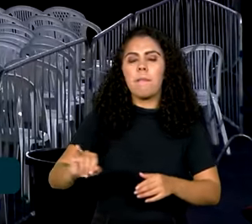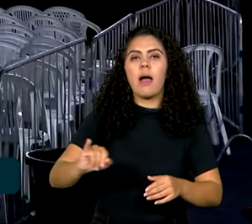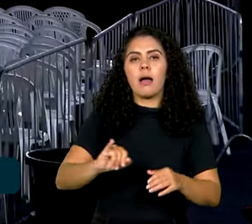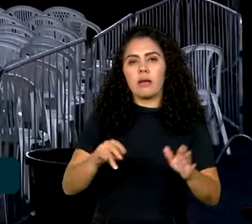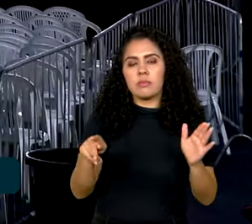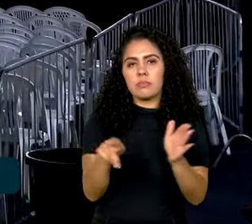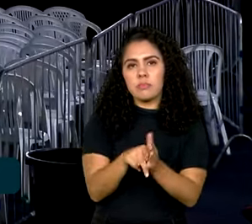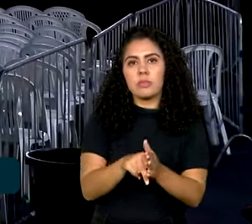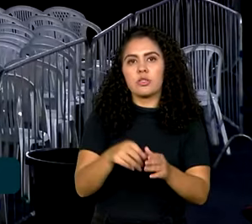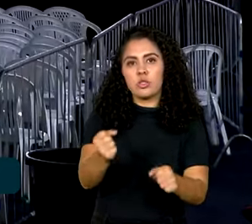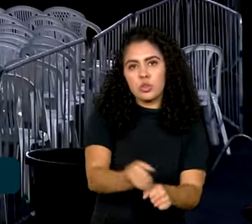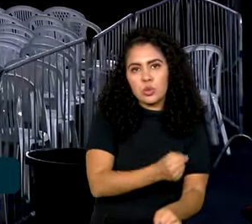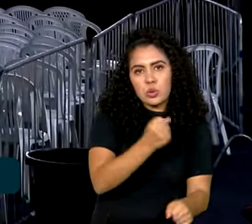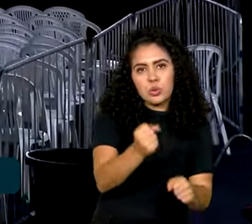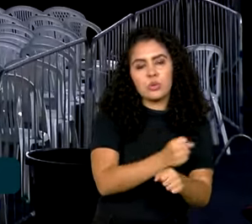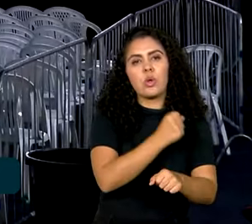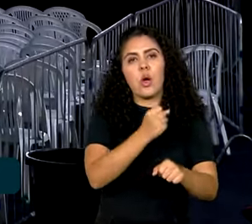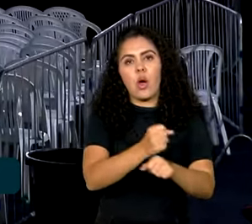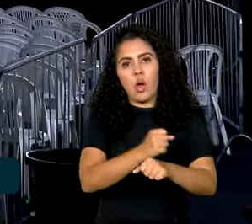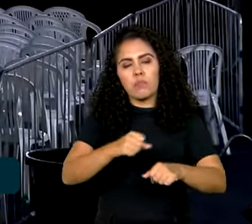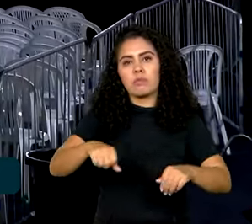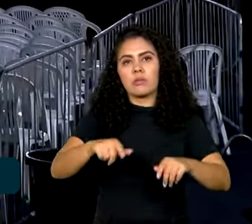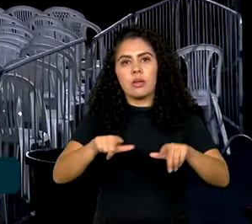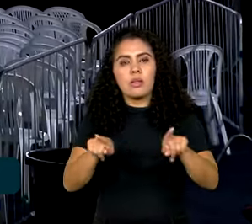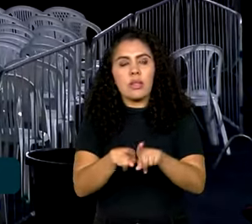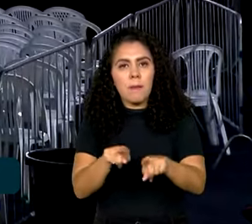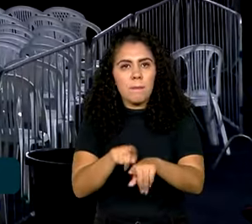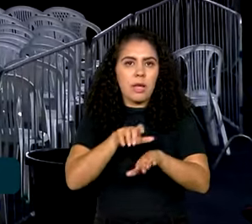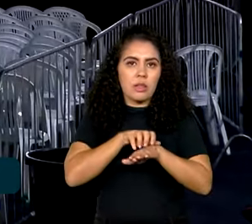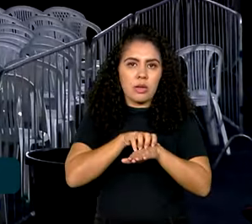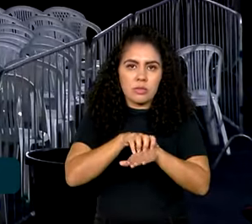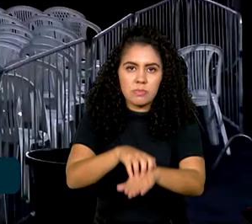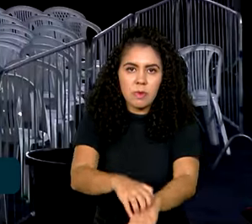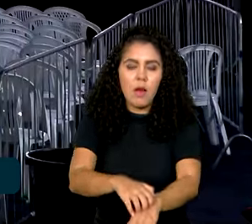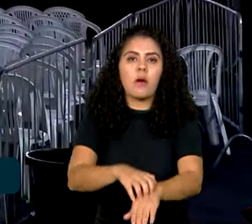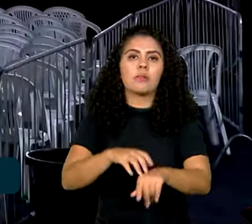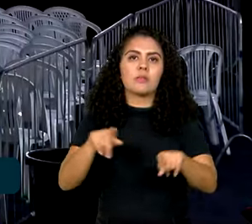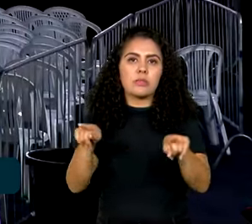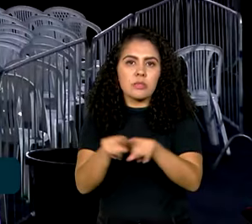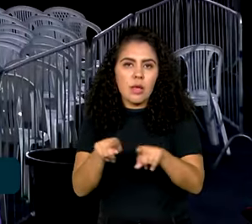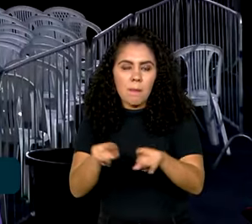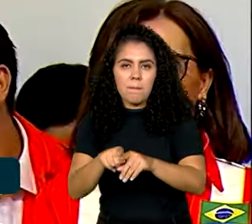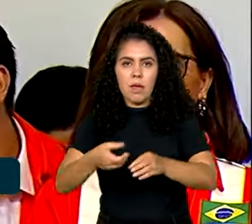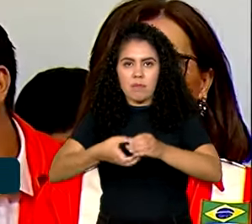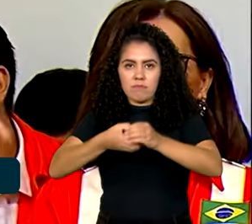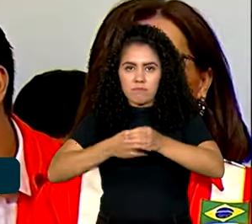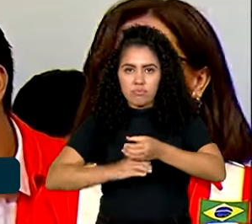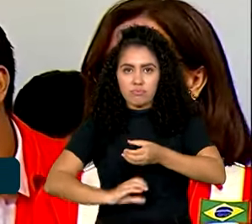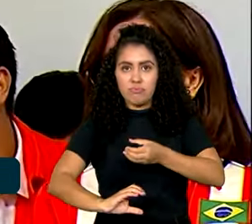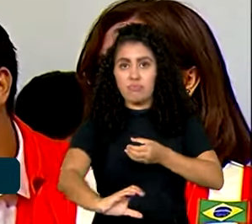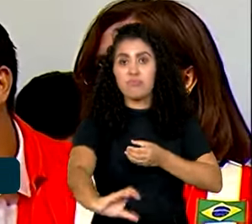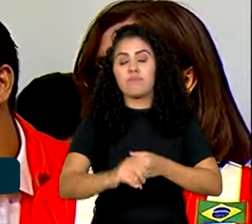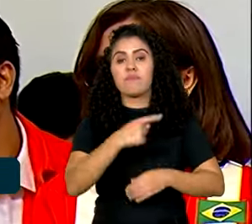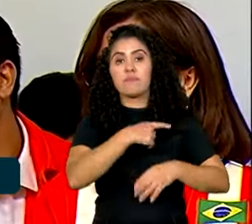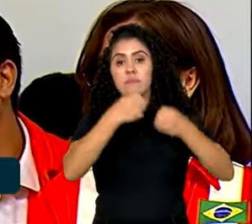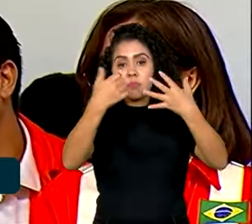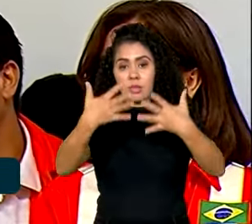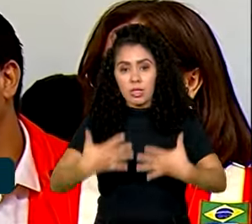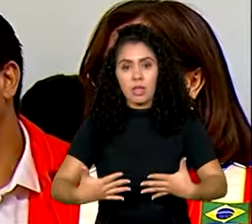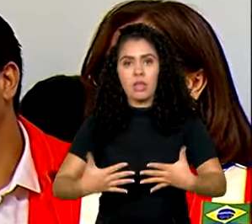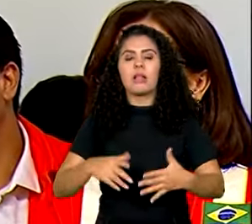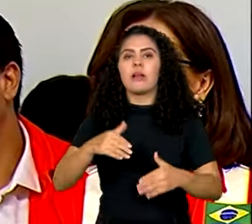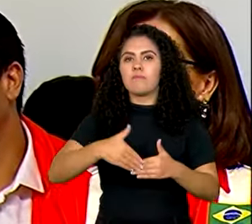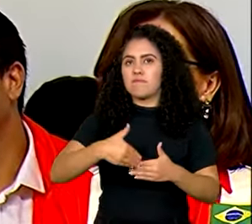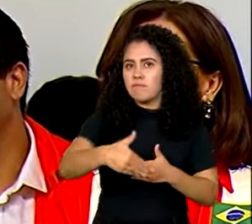em obras de infraestrutura, transporte, mobilidade urbana e saneamento. E em breve, grandes